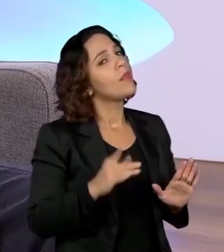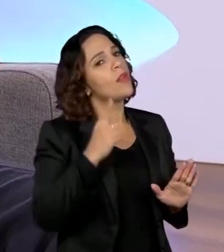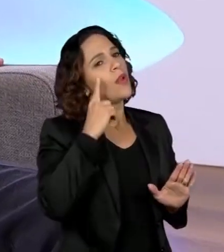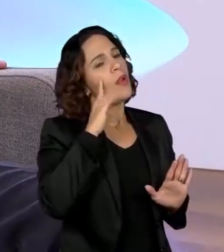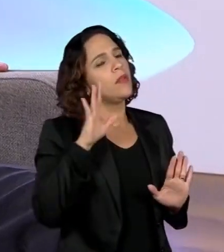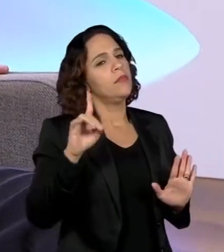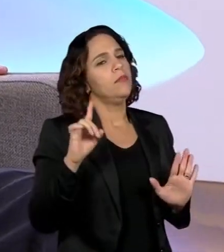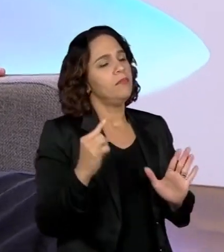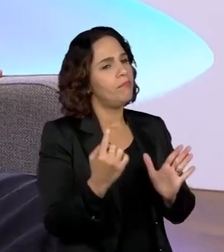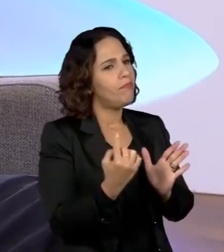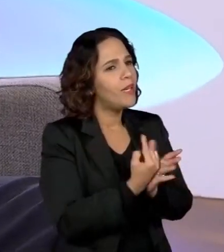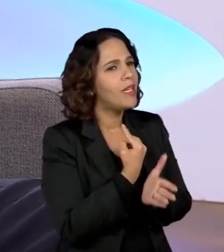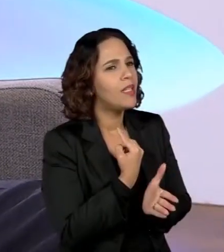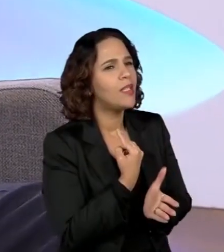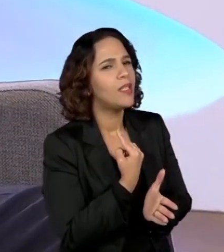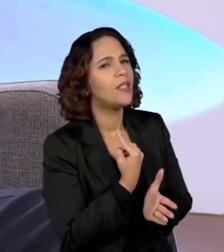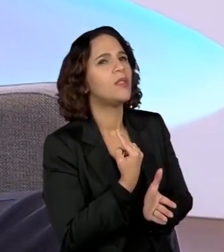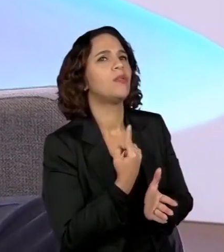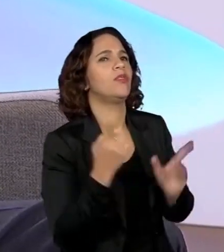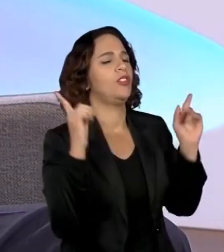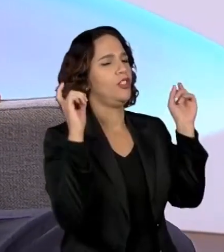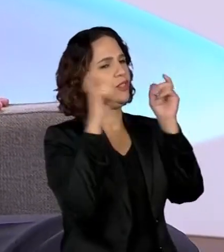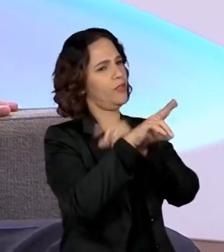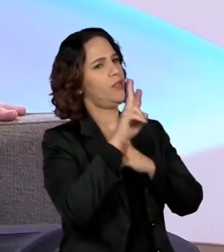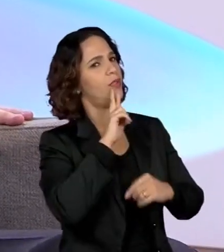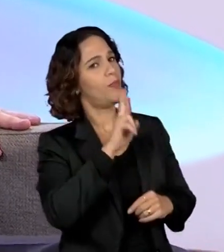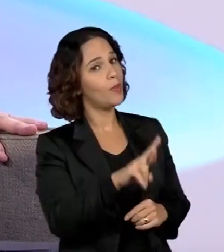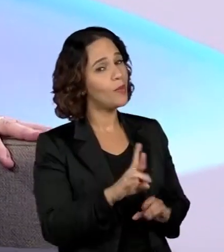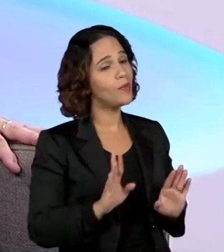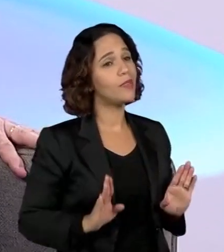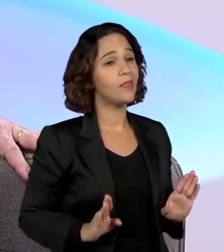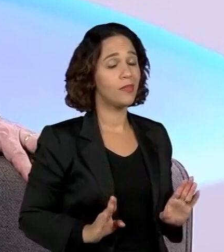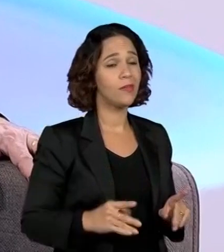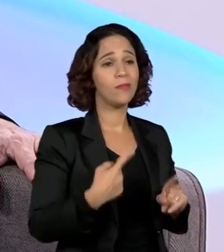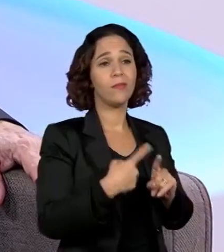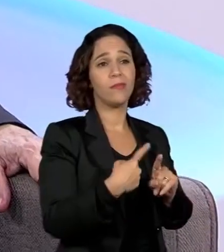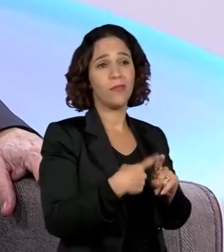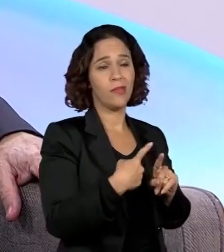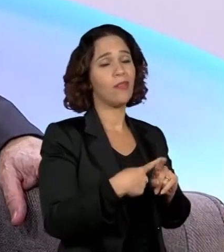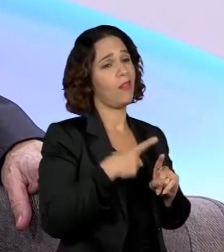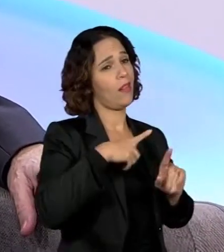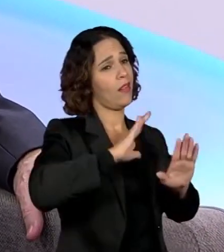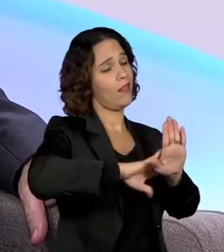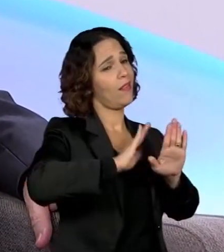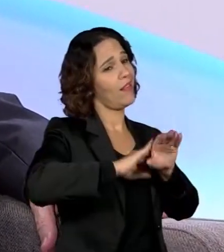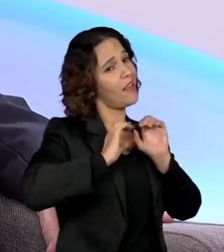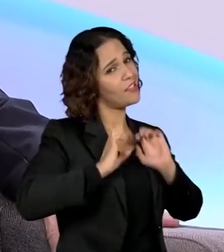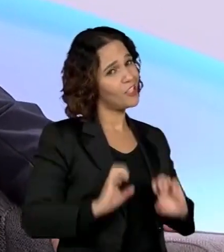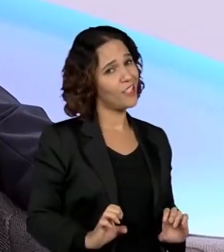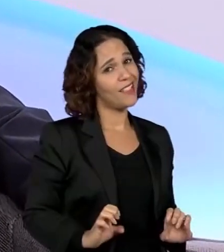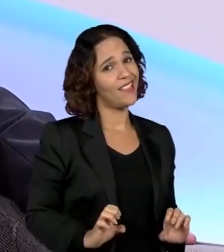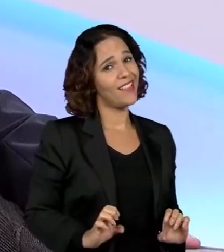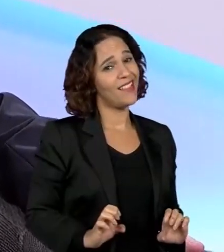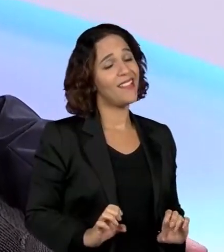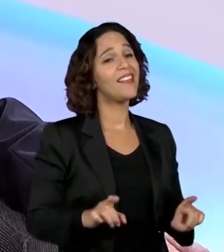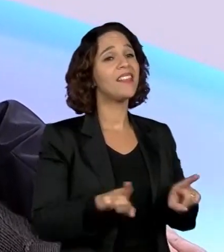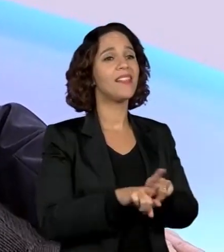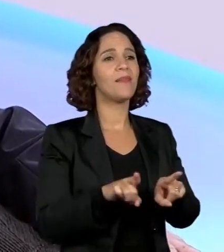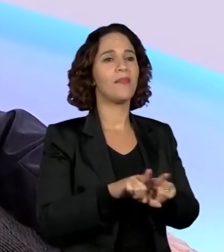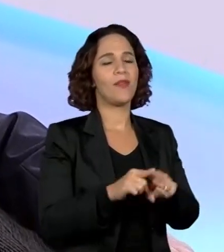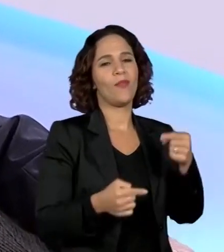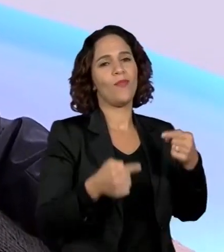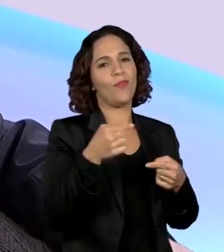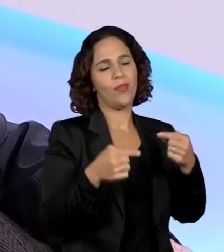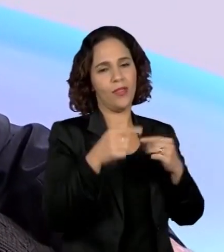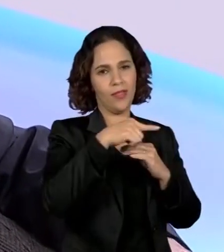pergunta muito difícil de responder, porque ela tem uma implicação ética e uma implicação de política científica.